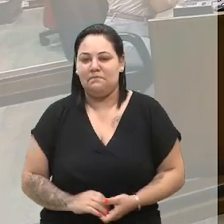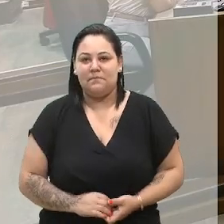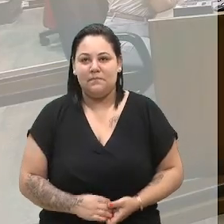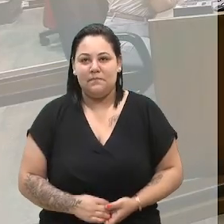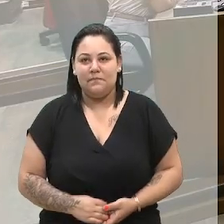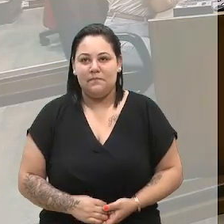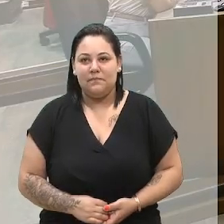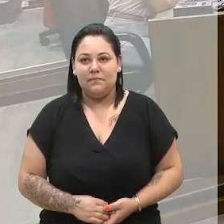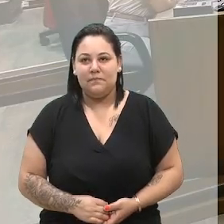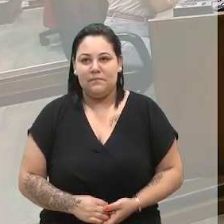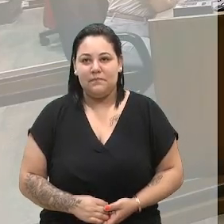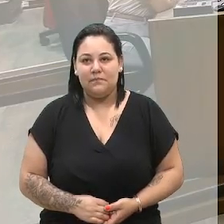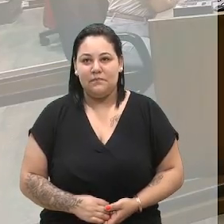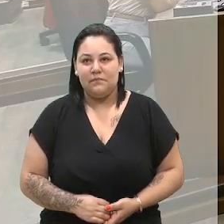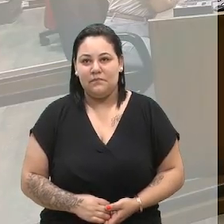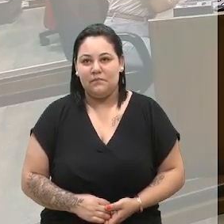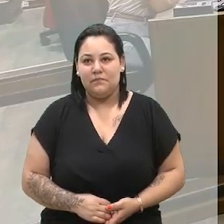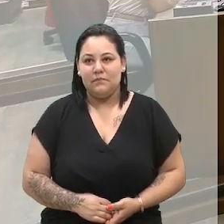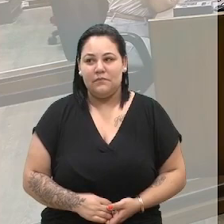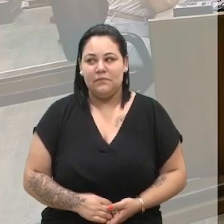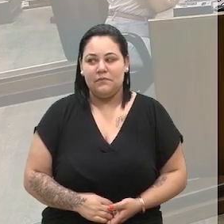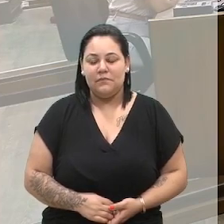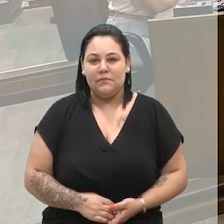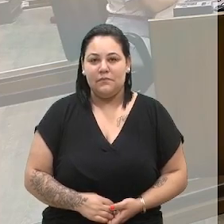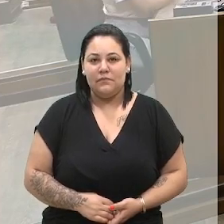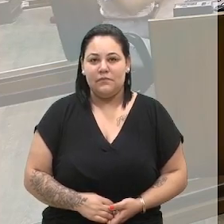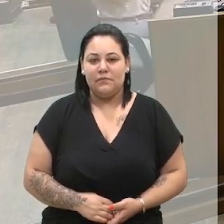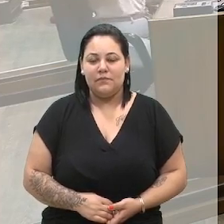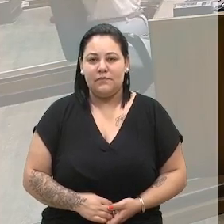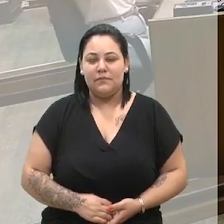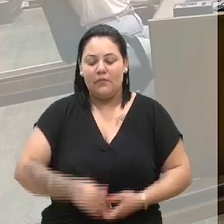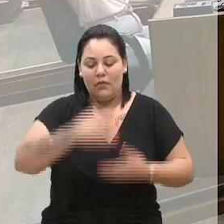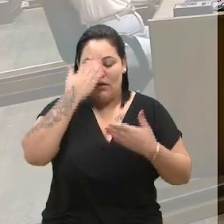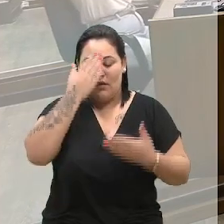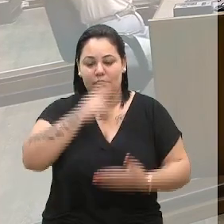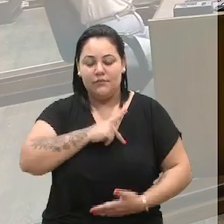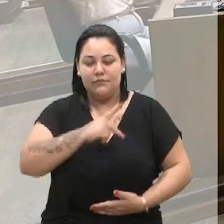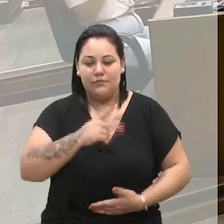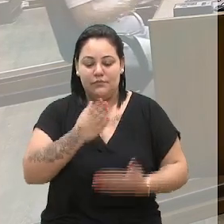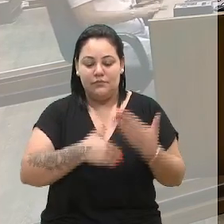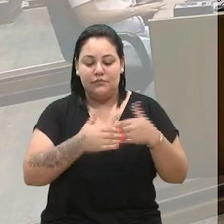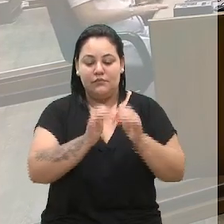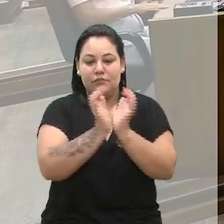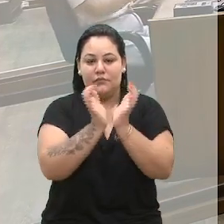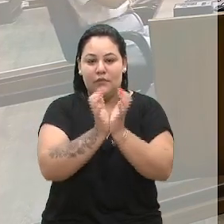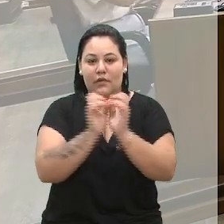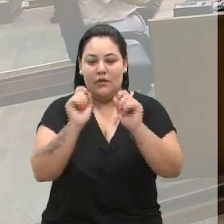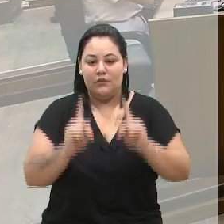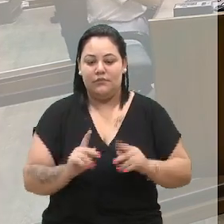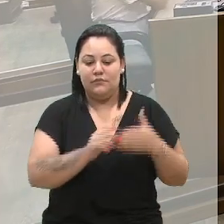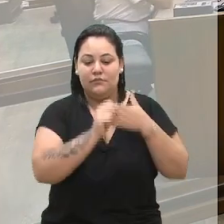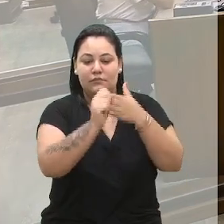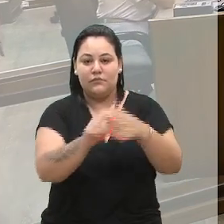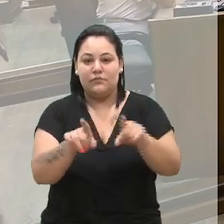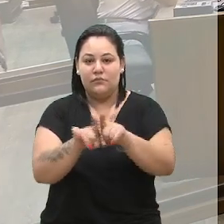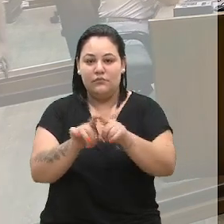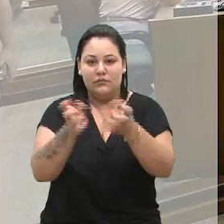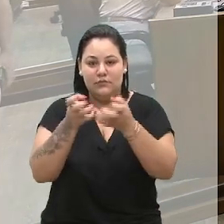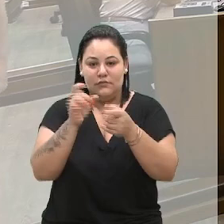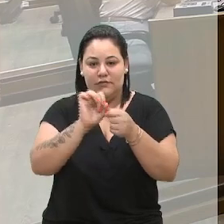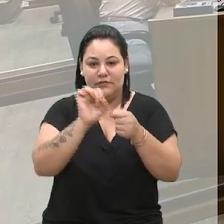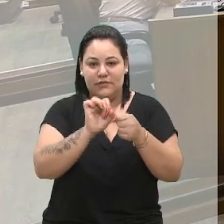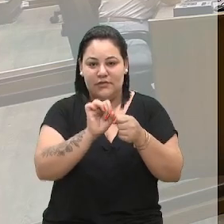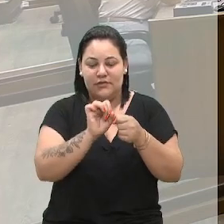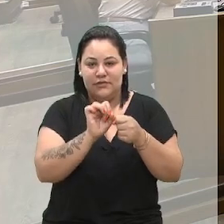Com a palavra, vereador Lucas Dio. Obrigado, presidente, nobres colegas, todos que nos assistem. Gostaria de fazer um voto de